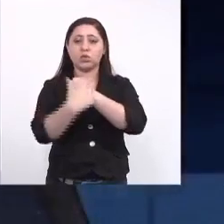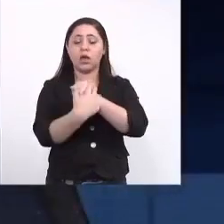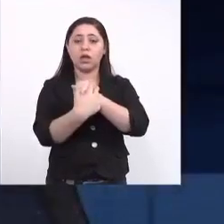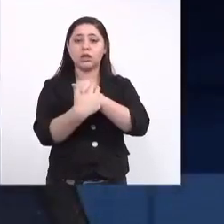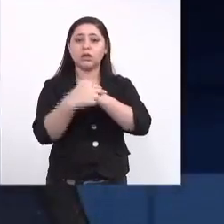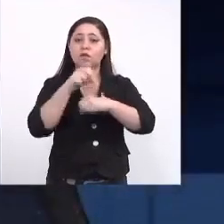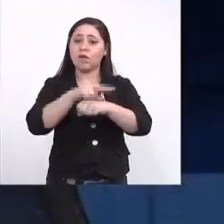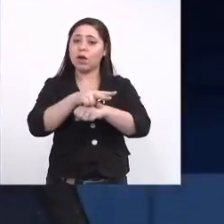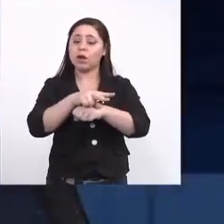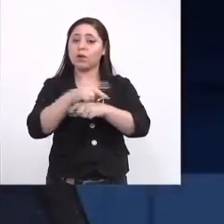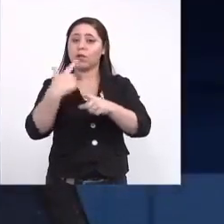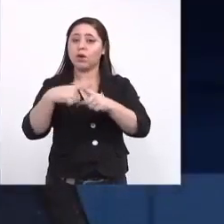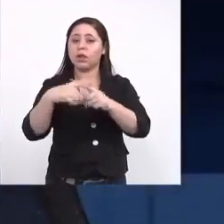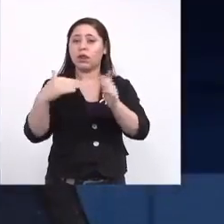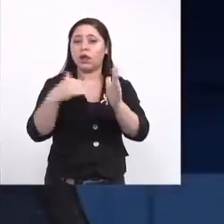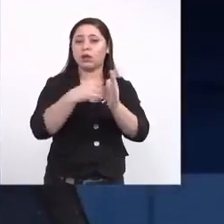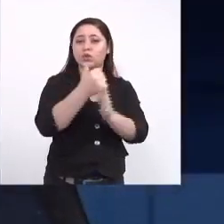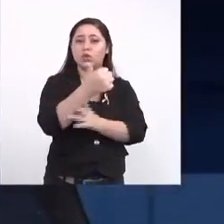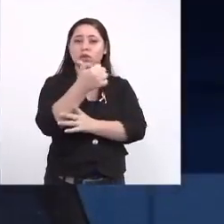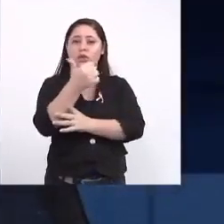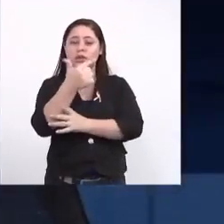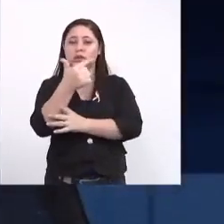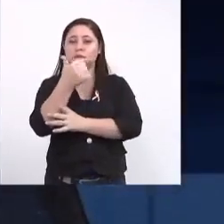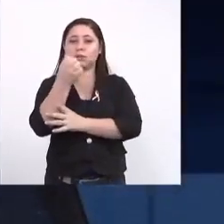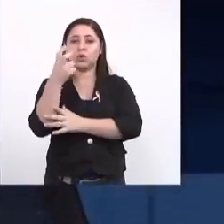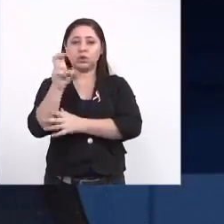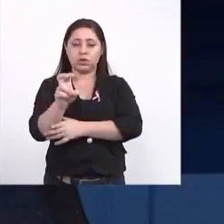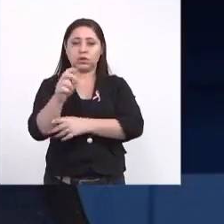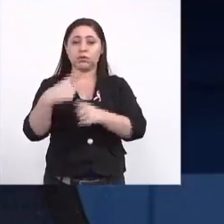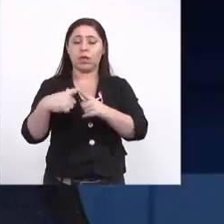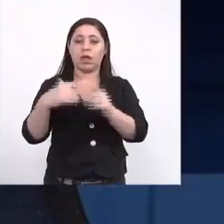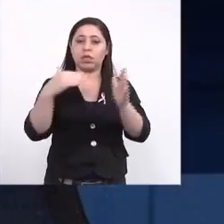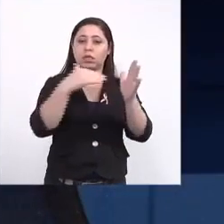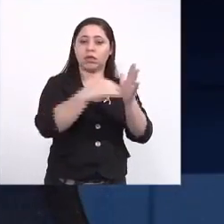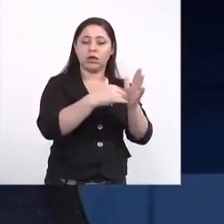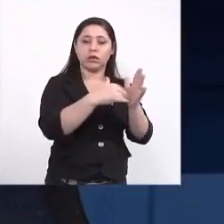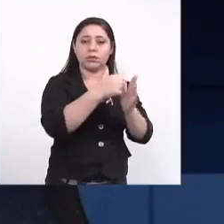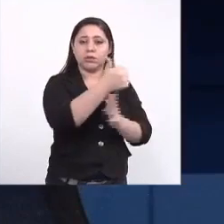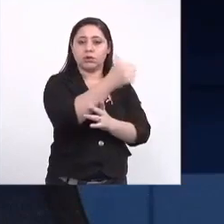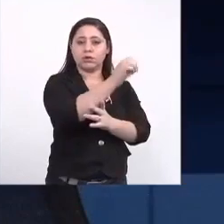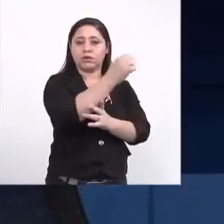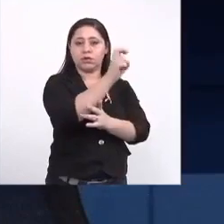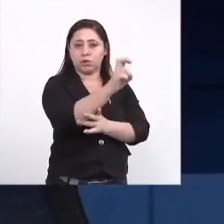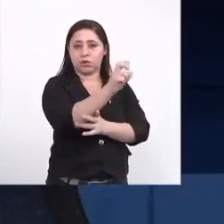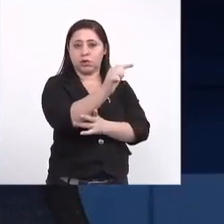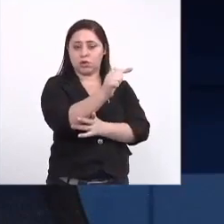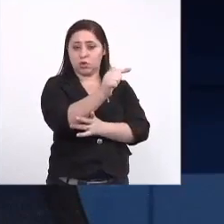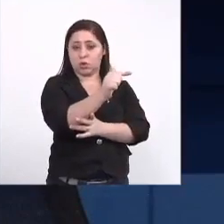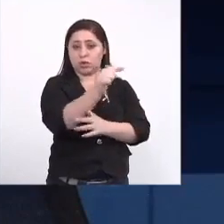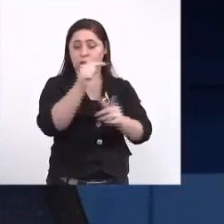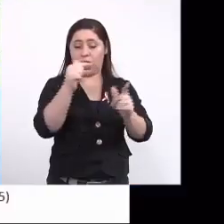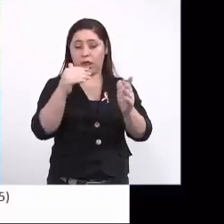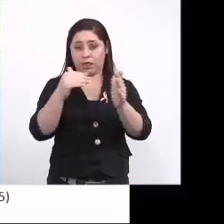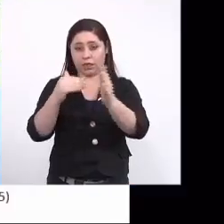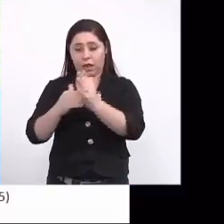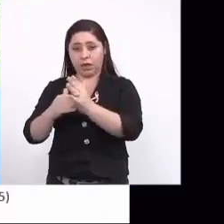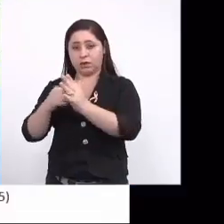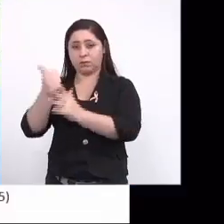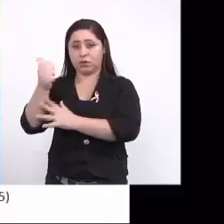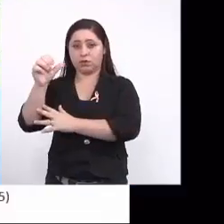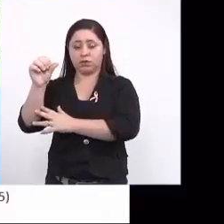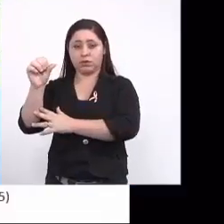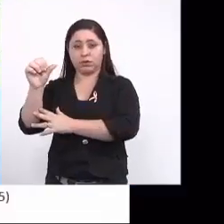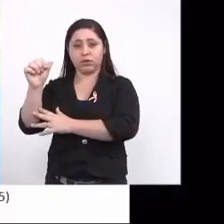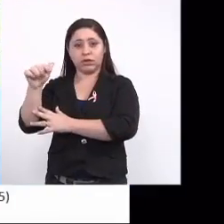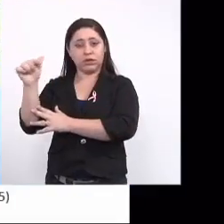pelo Zika, até 2015. Porque entre 52 e 2007, só 14 casos haviam sido notificados. Aí,